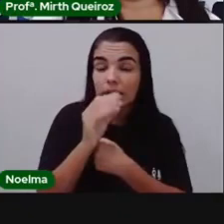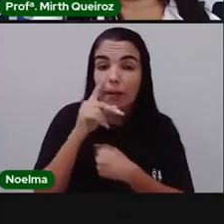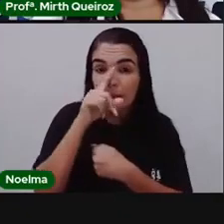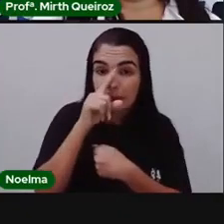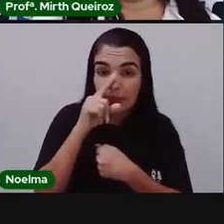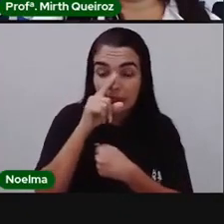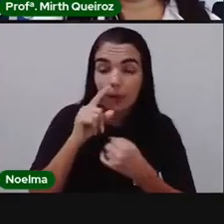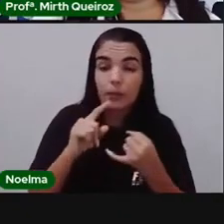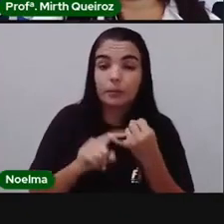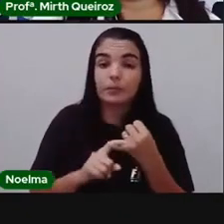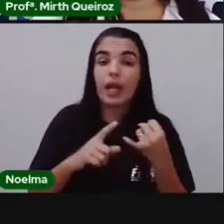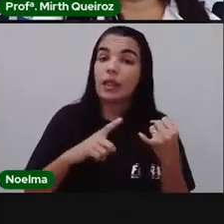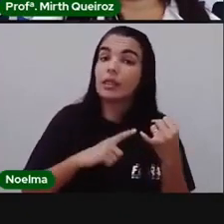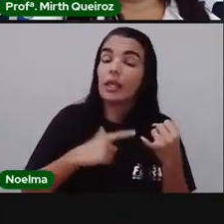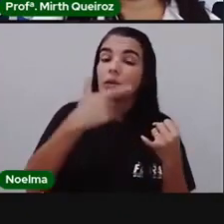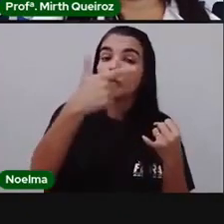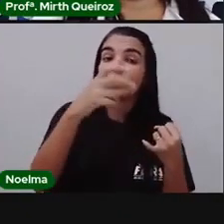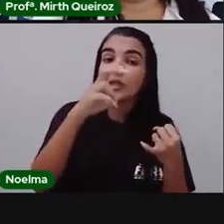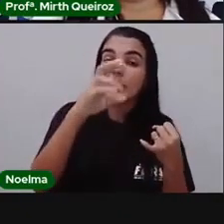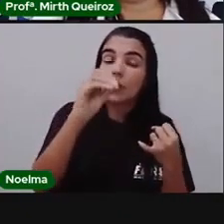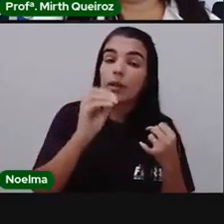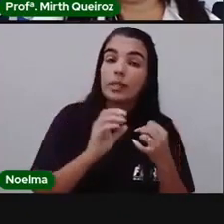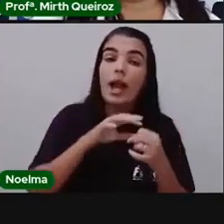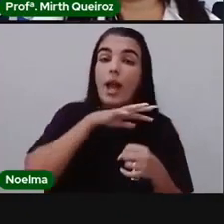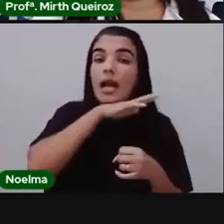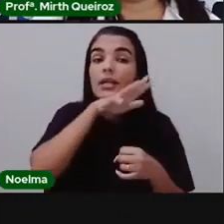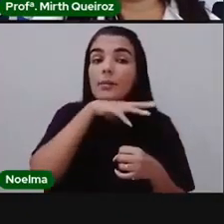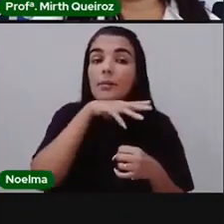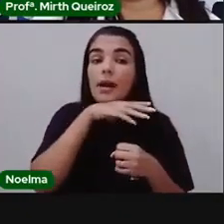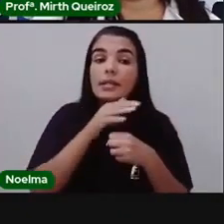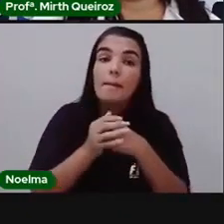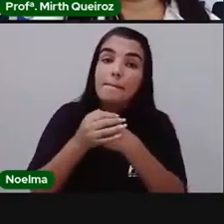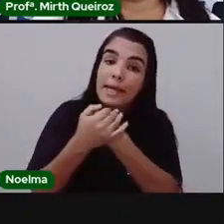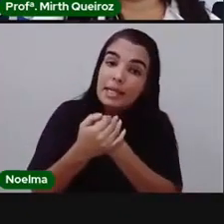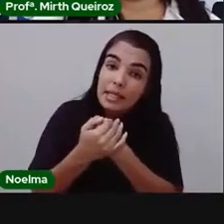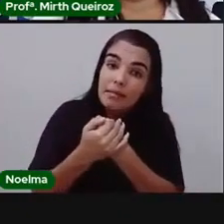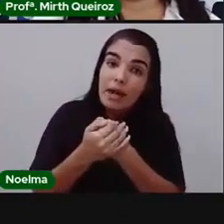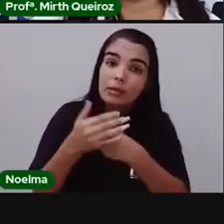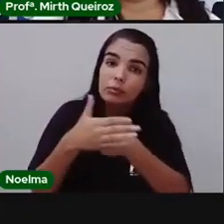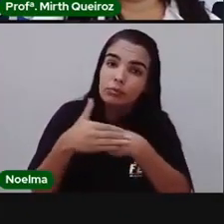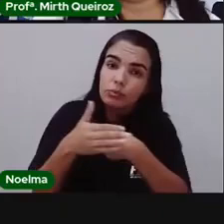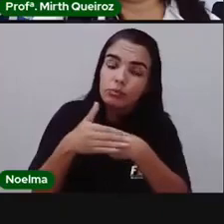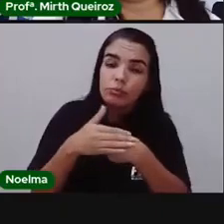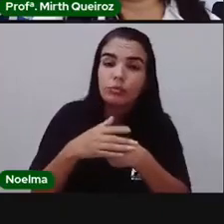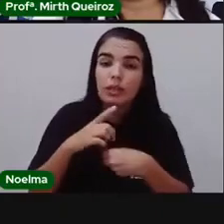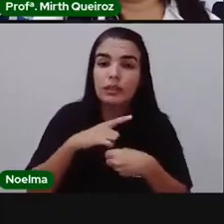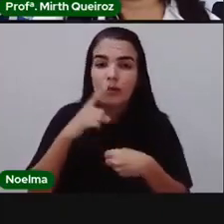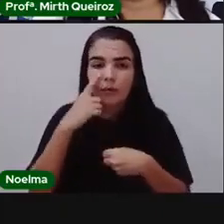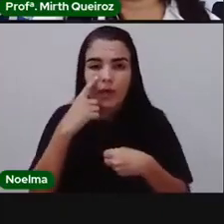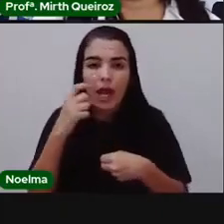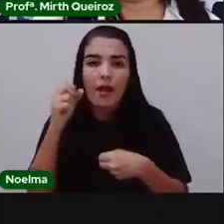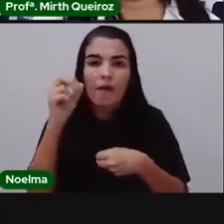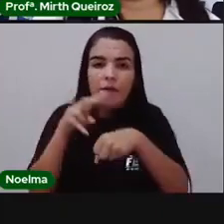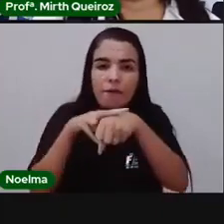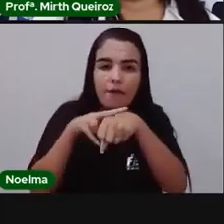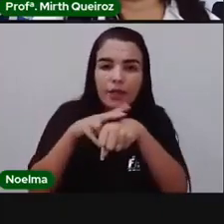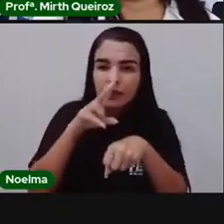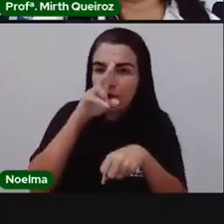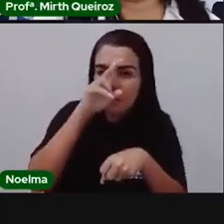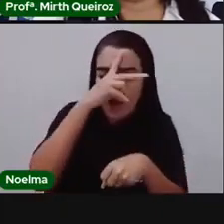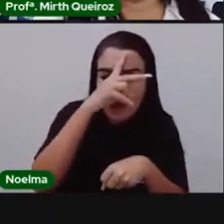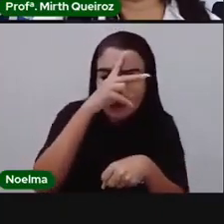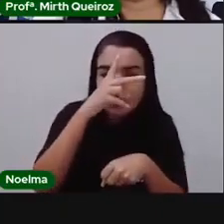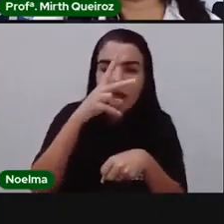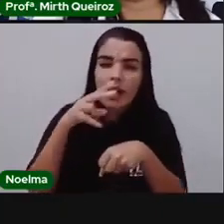animais preservados. A gente vai olhar a partir da legenda aqui, ó, de escuro, animais ameaçados. De